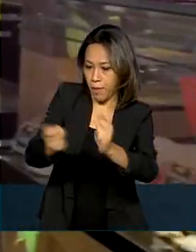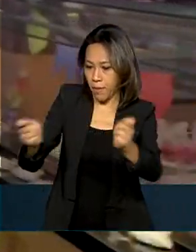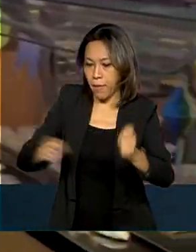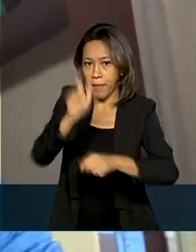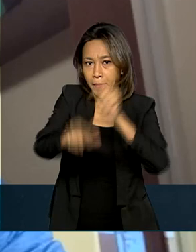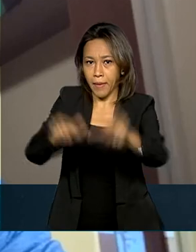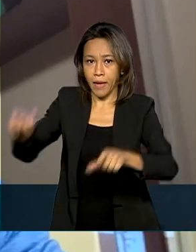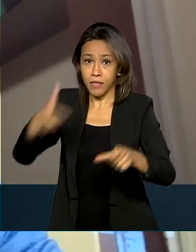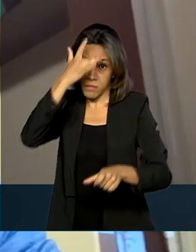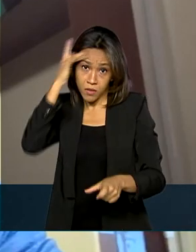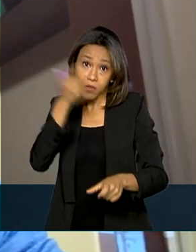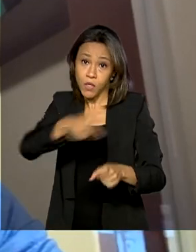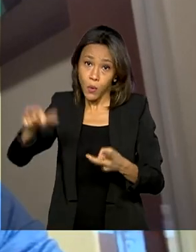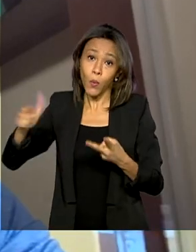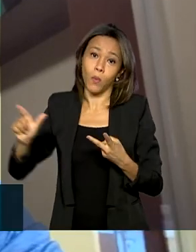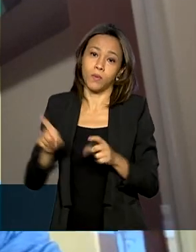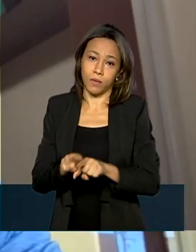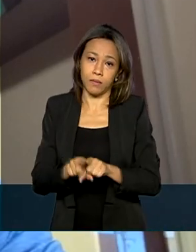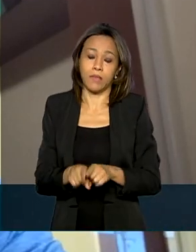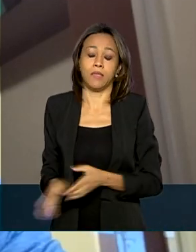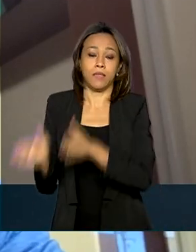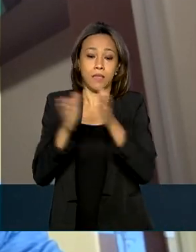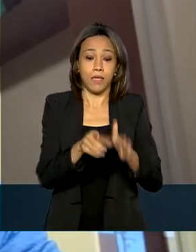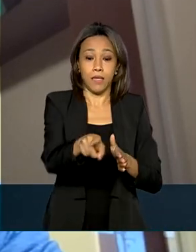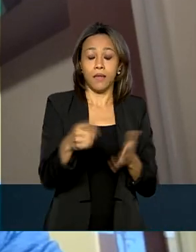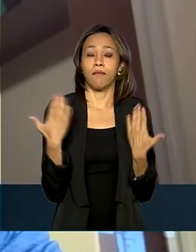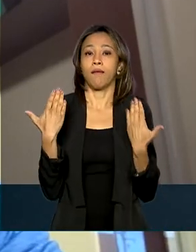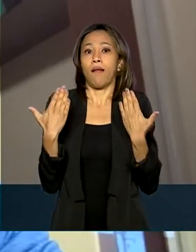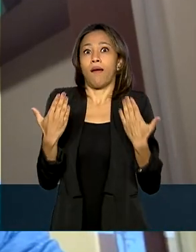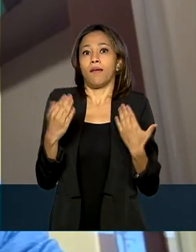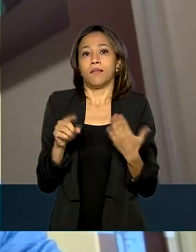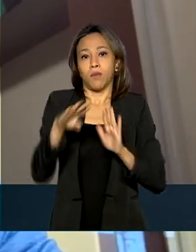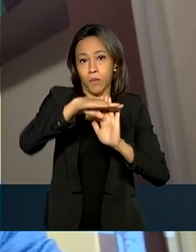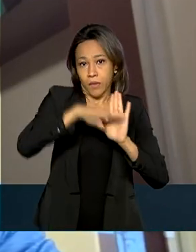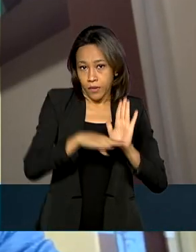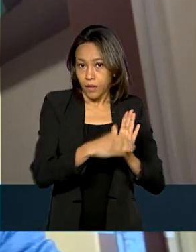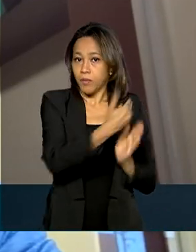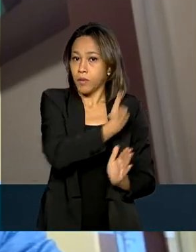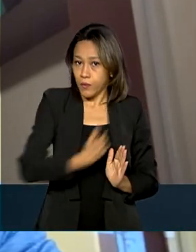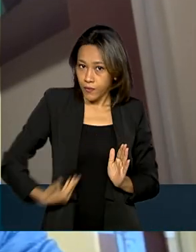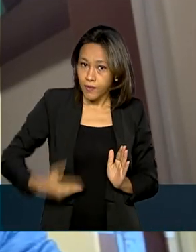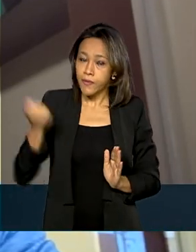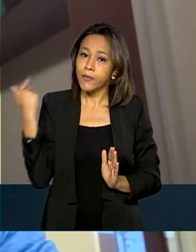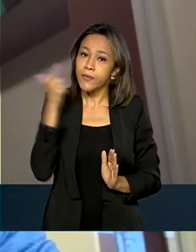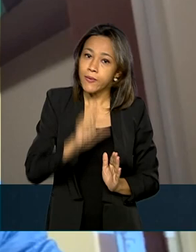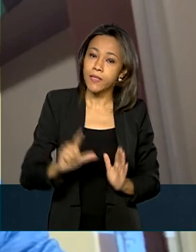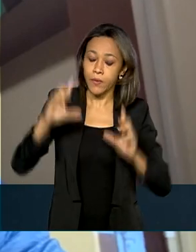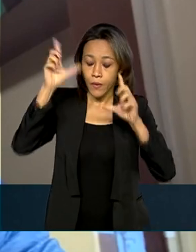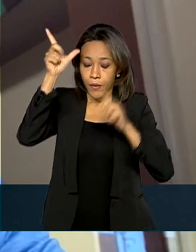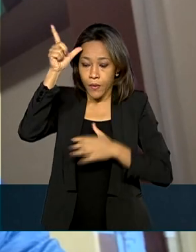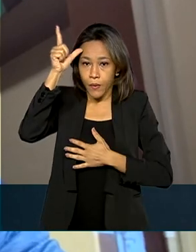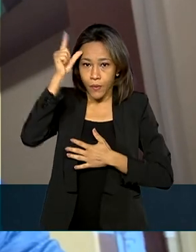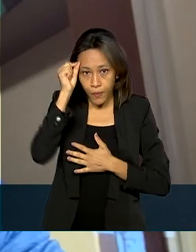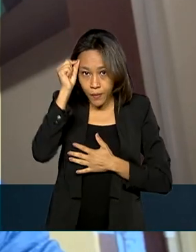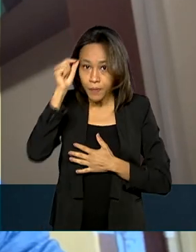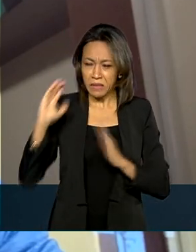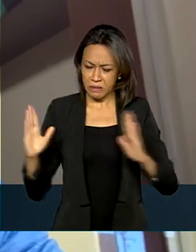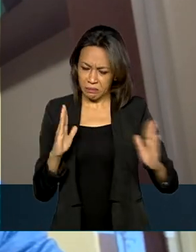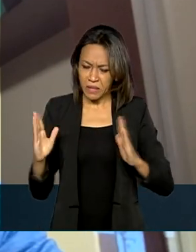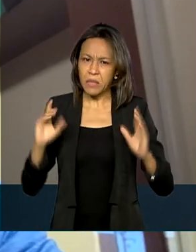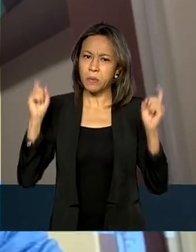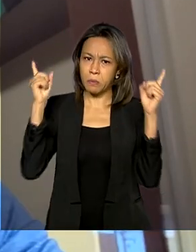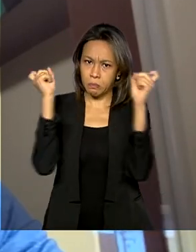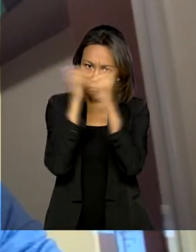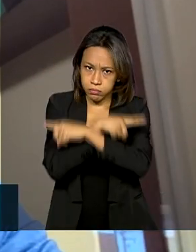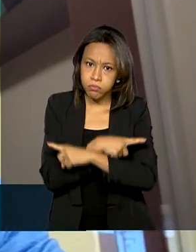fixas. Graças ao Pronamp conseguimos passar por essa fase crítica e estamos